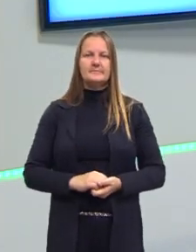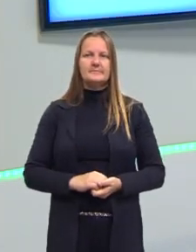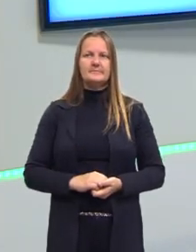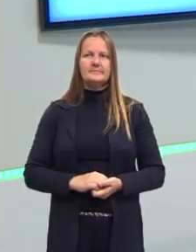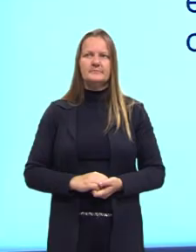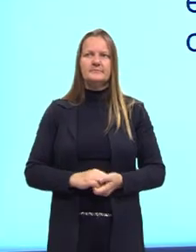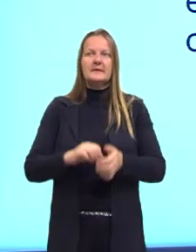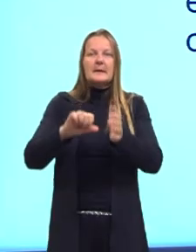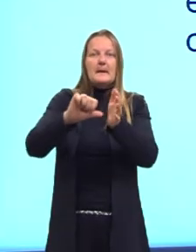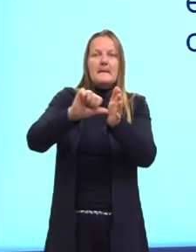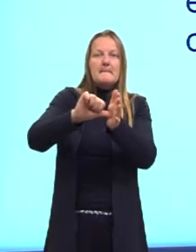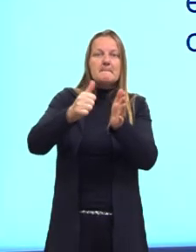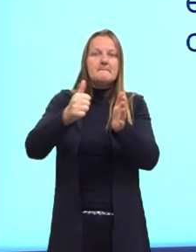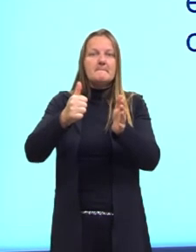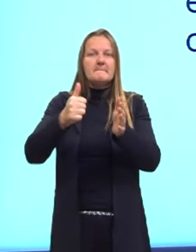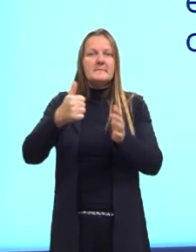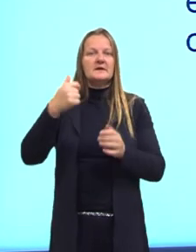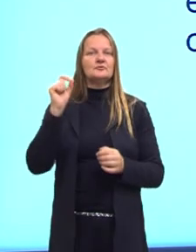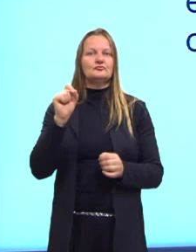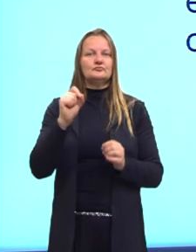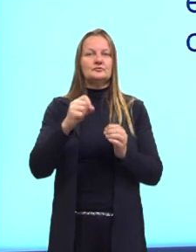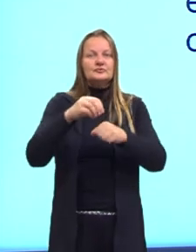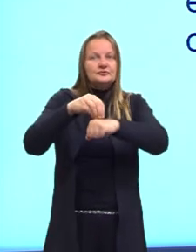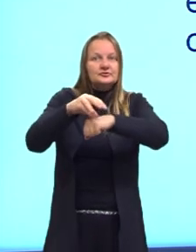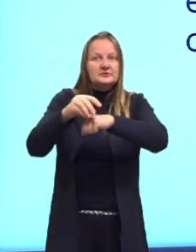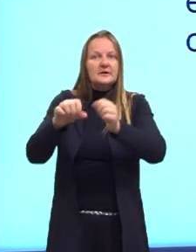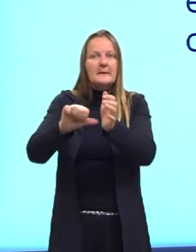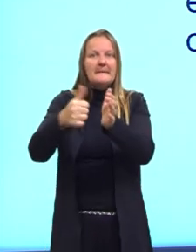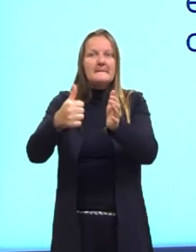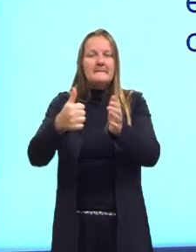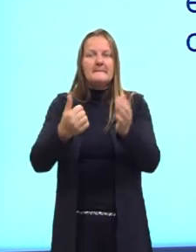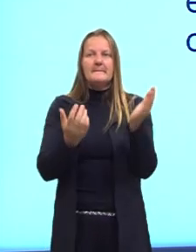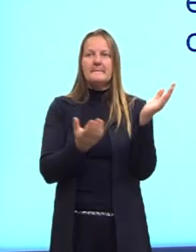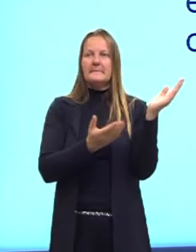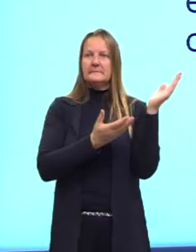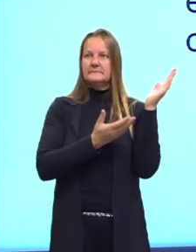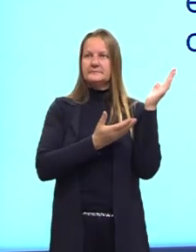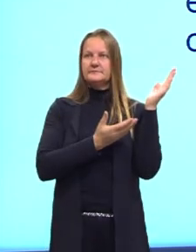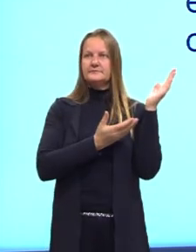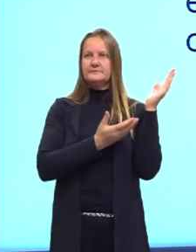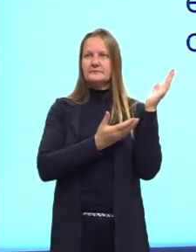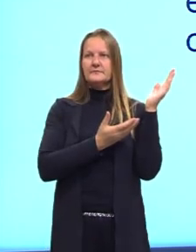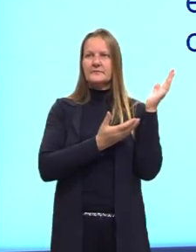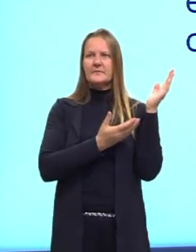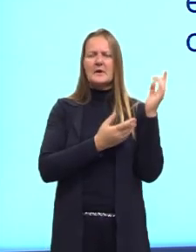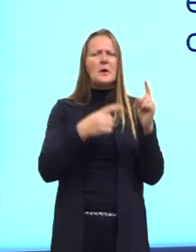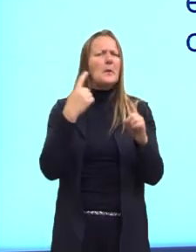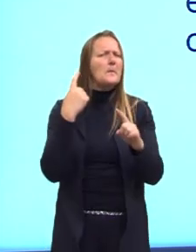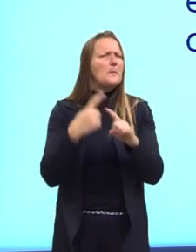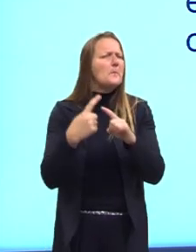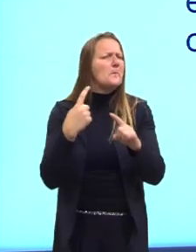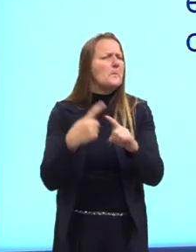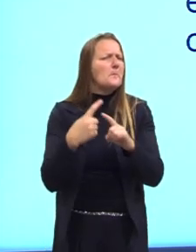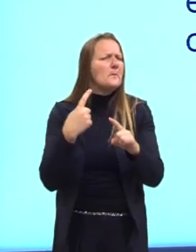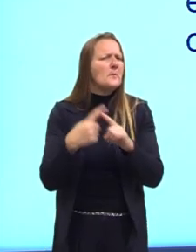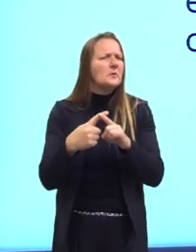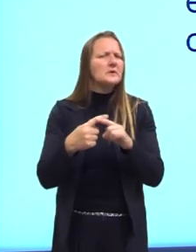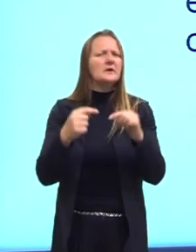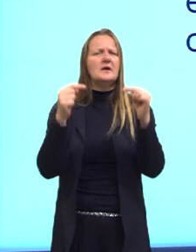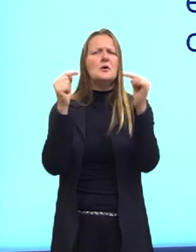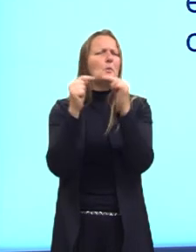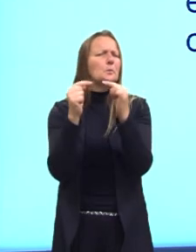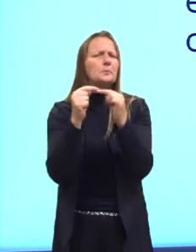Primeiro passo. Vocês vão olhar e identificar o objetivo da imagem. Ou seja,